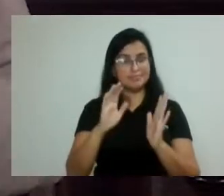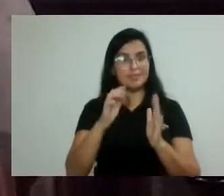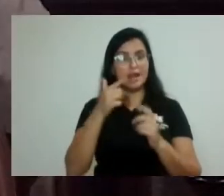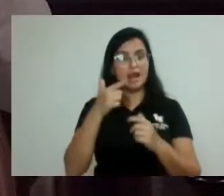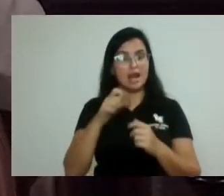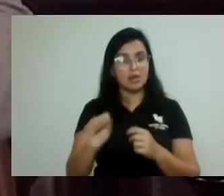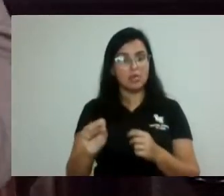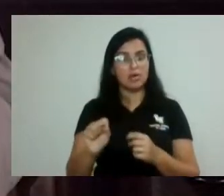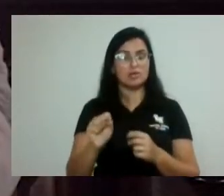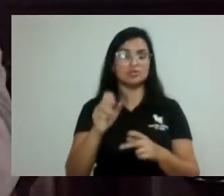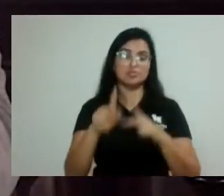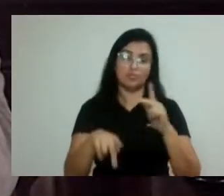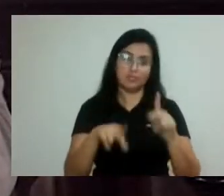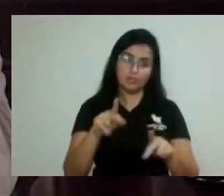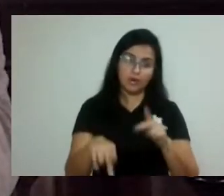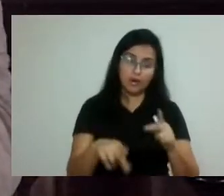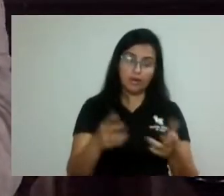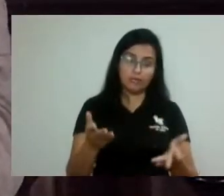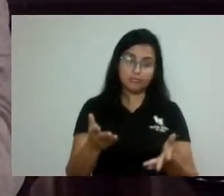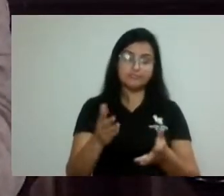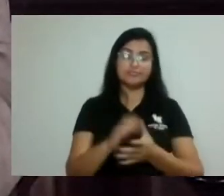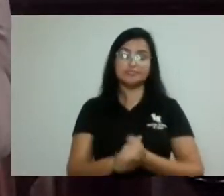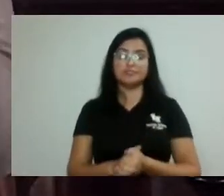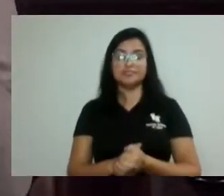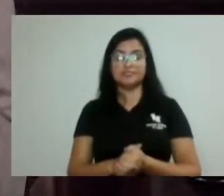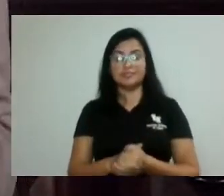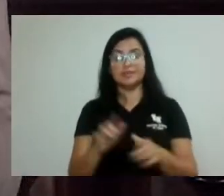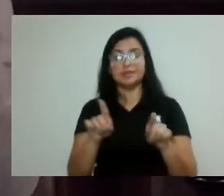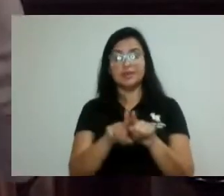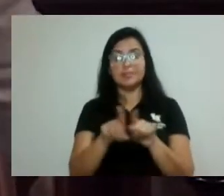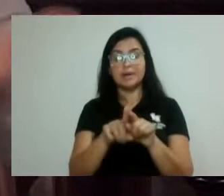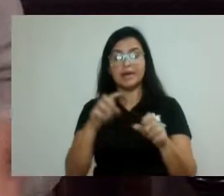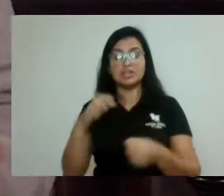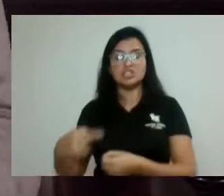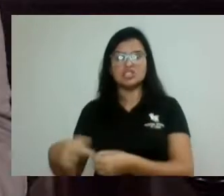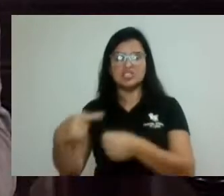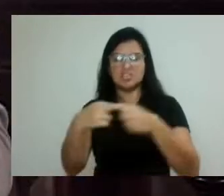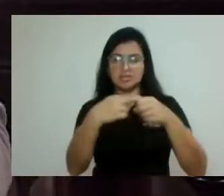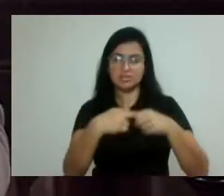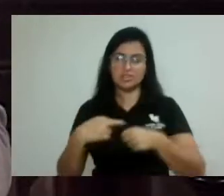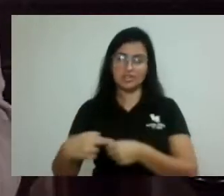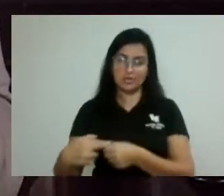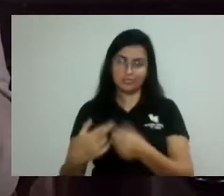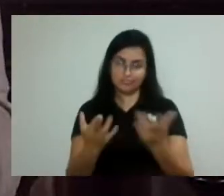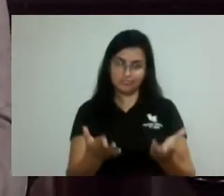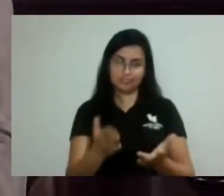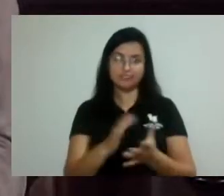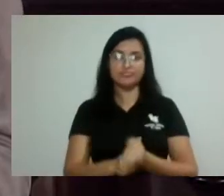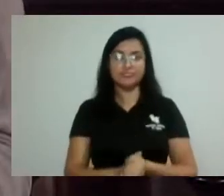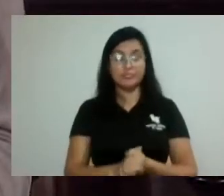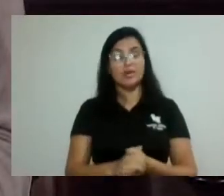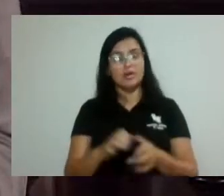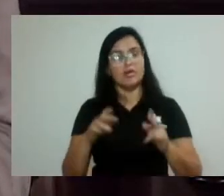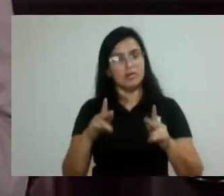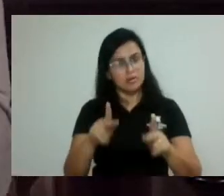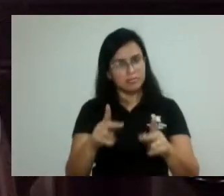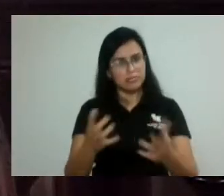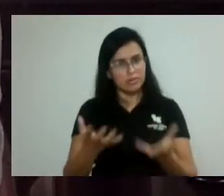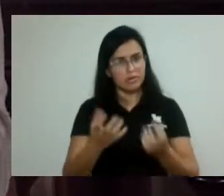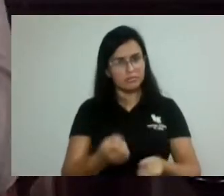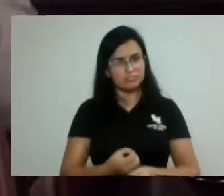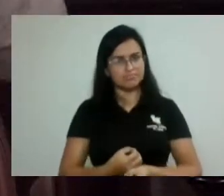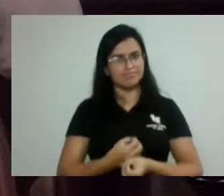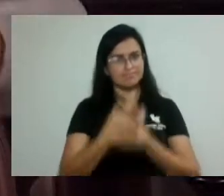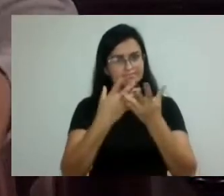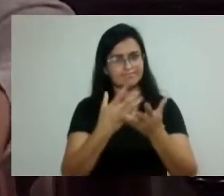do regionalismo. Então, assim, no mérito do projeto, sigo tendo diferença, queria manifestar aqui. Ontem a gente